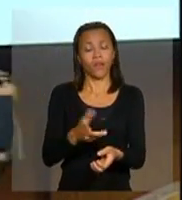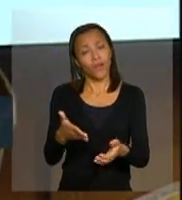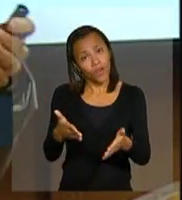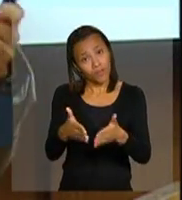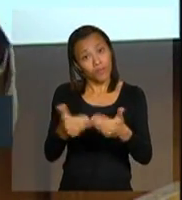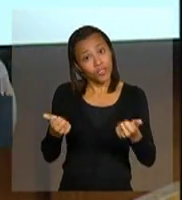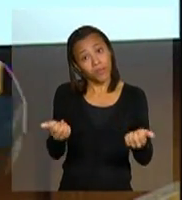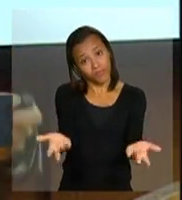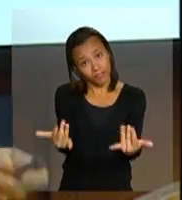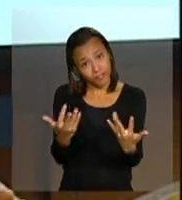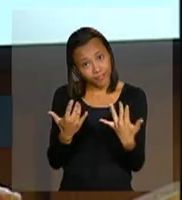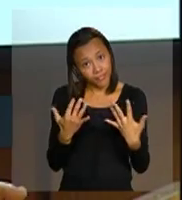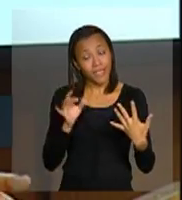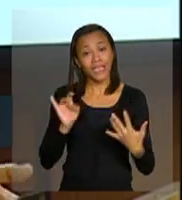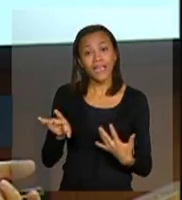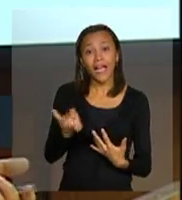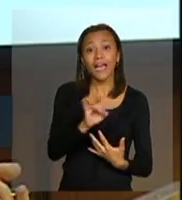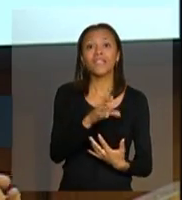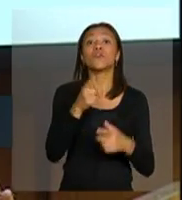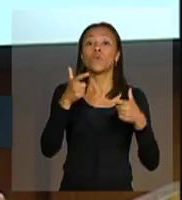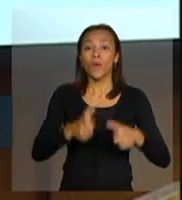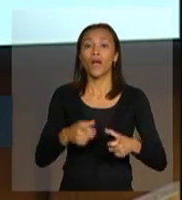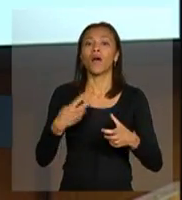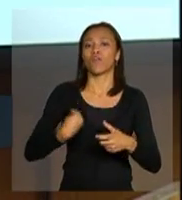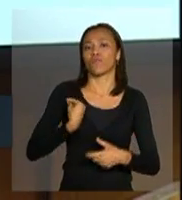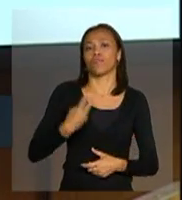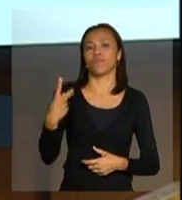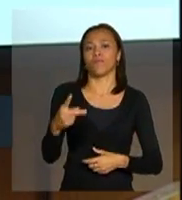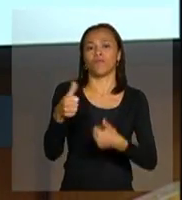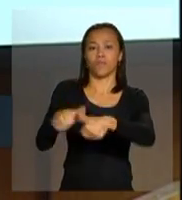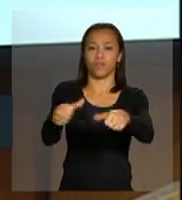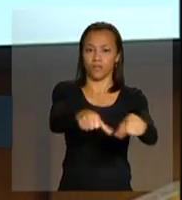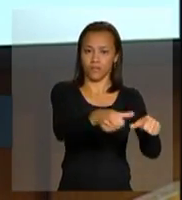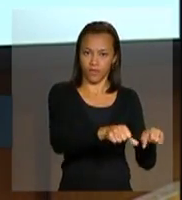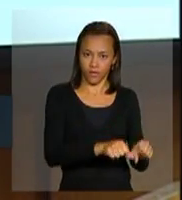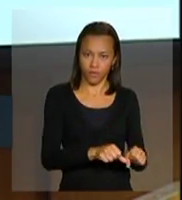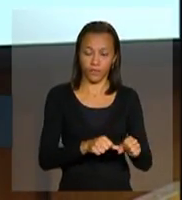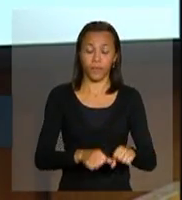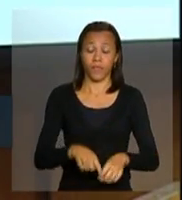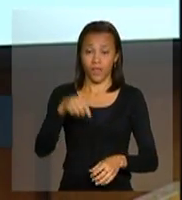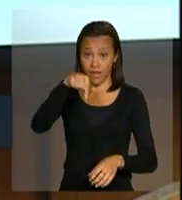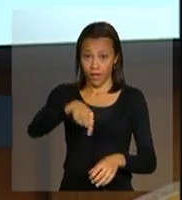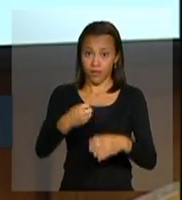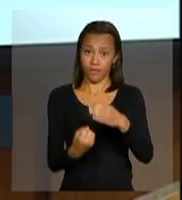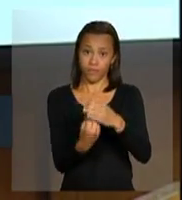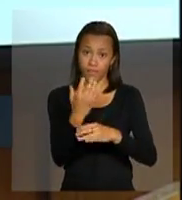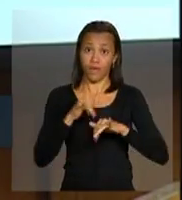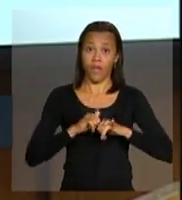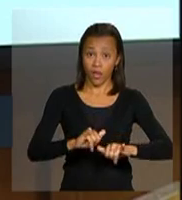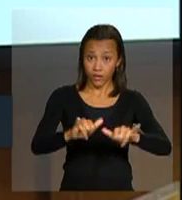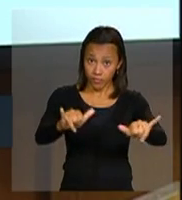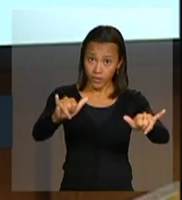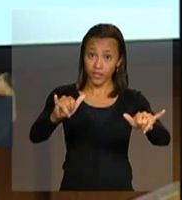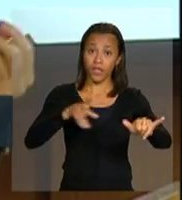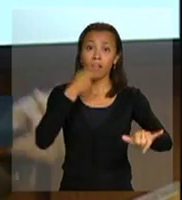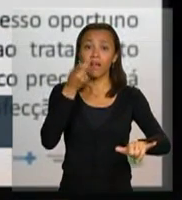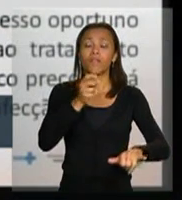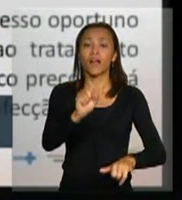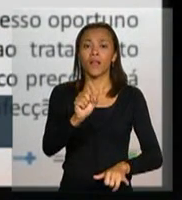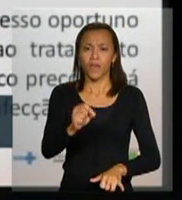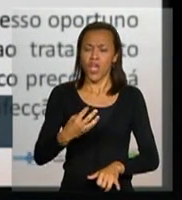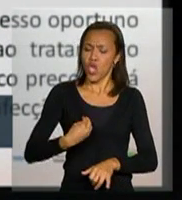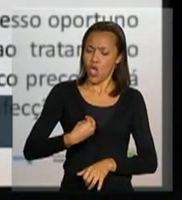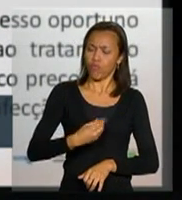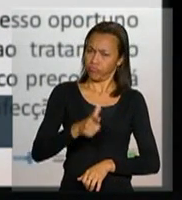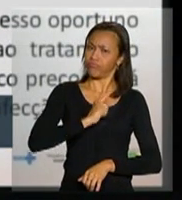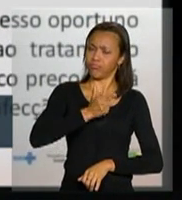convidando vocês todos a participar em cada local onde vocês estão. O seguinte, por favor. A campanha em si, ela fala, eu vivo